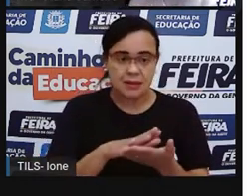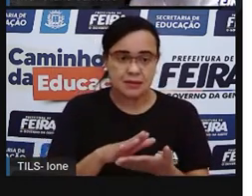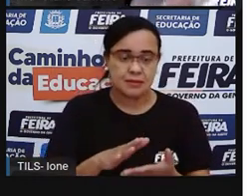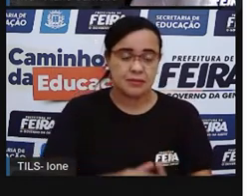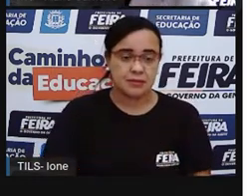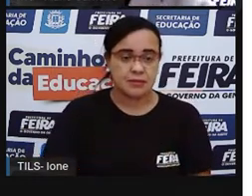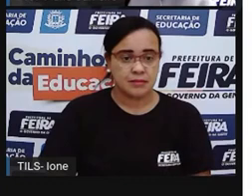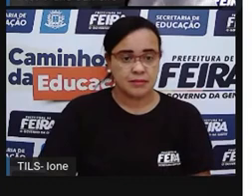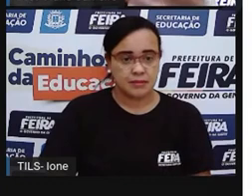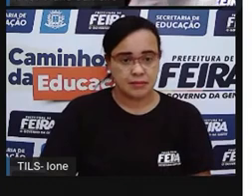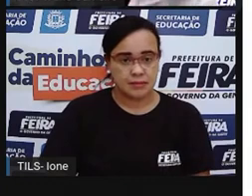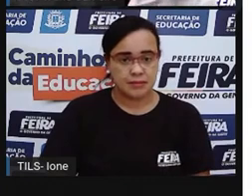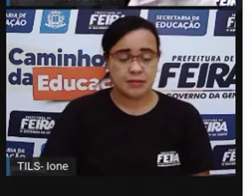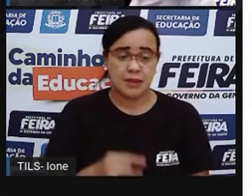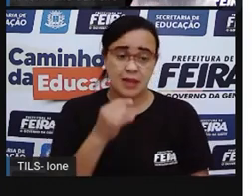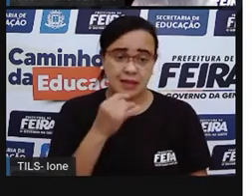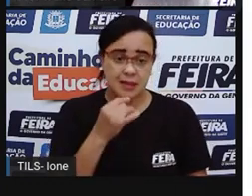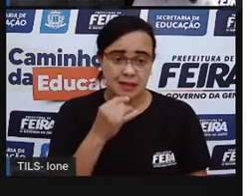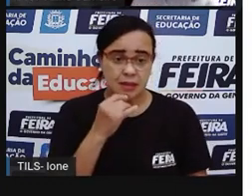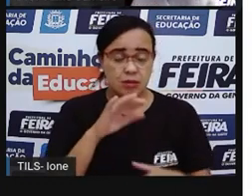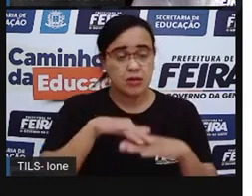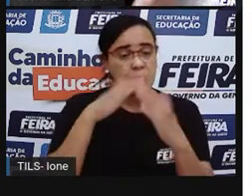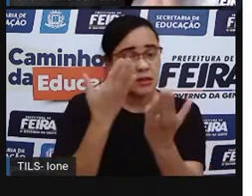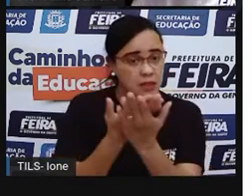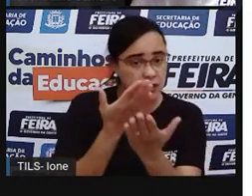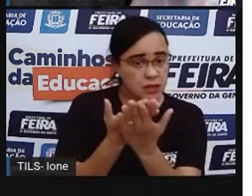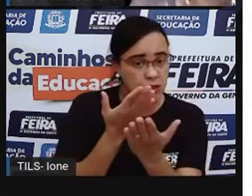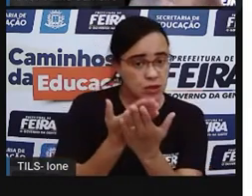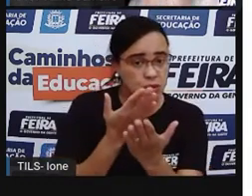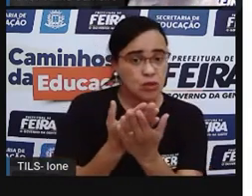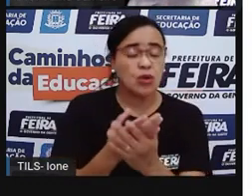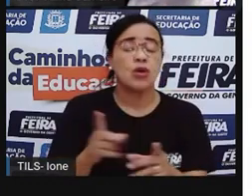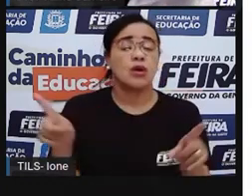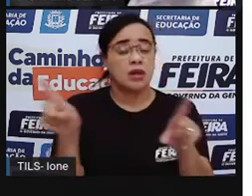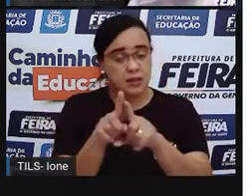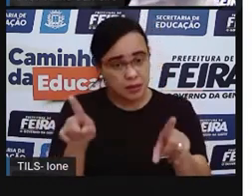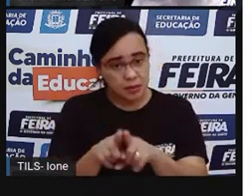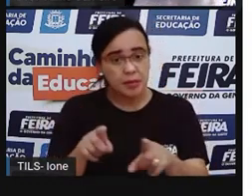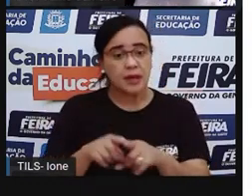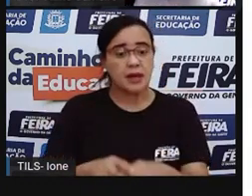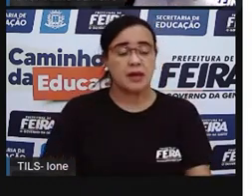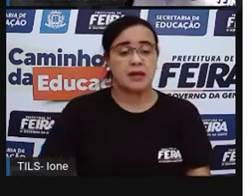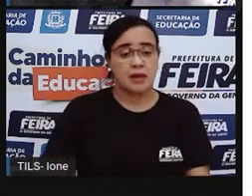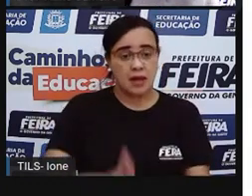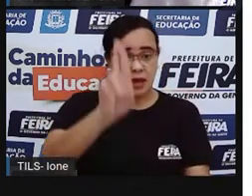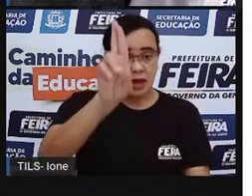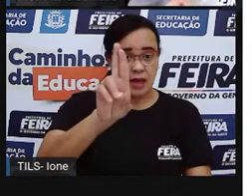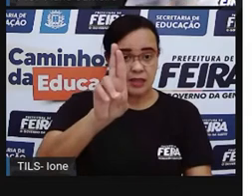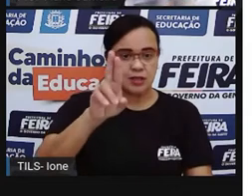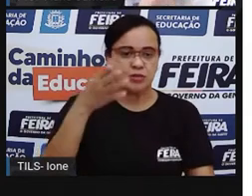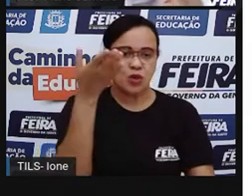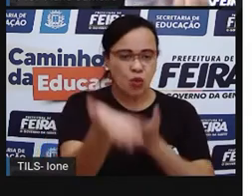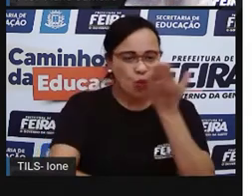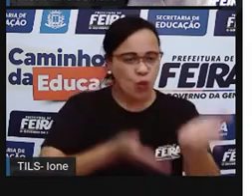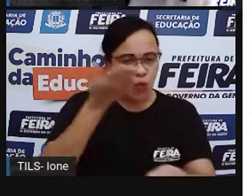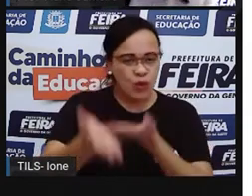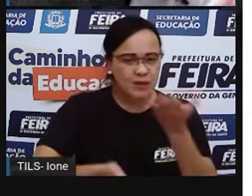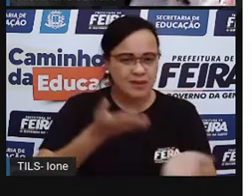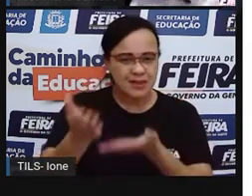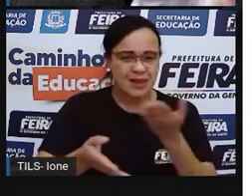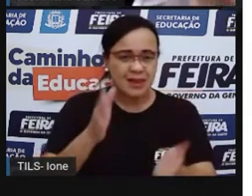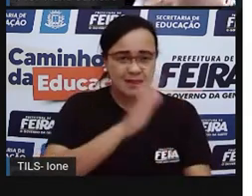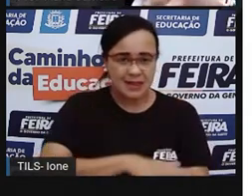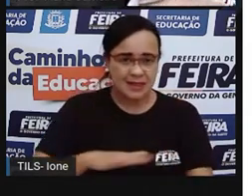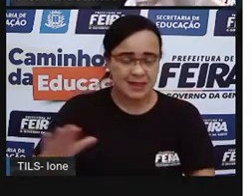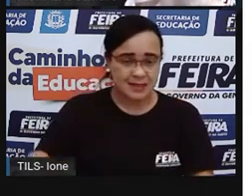escola proteger e cuidar dessa criança, zelar pela saúde dela. E aí a Pro trouxe essa frase tão linda, tão